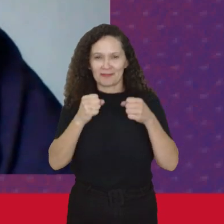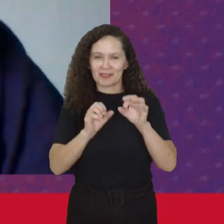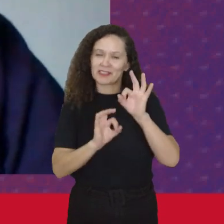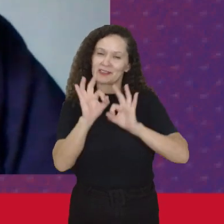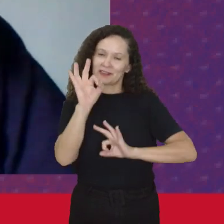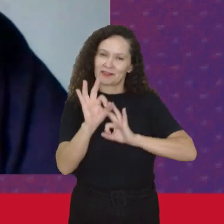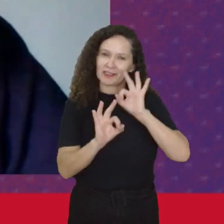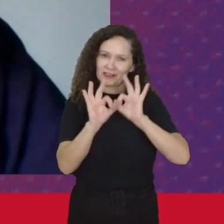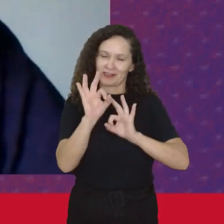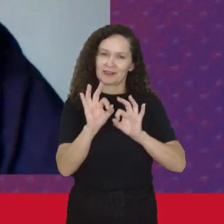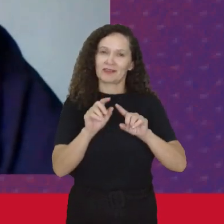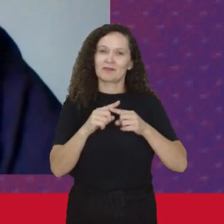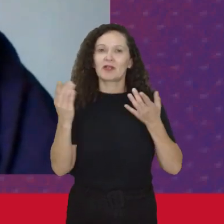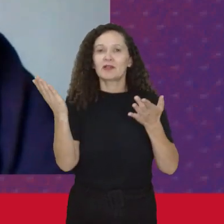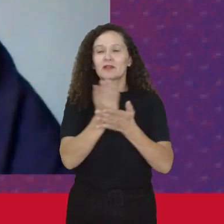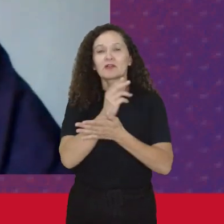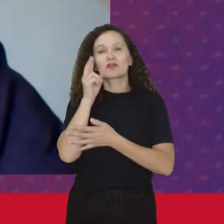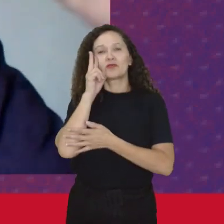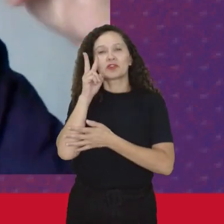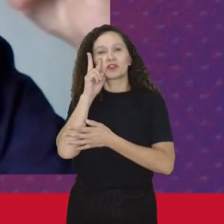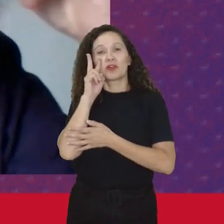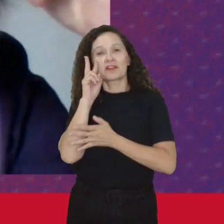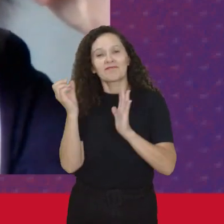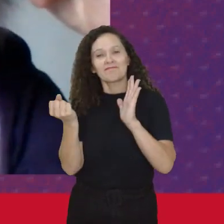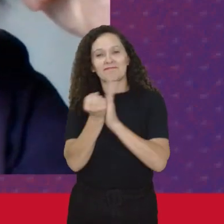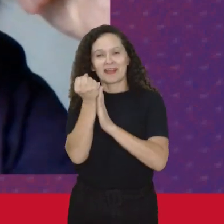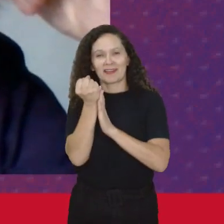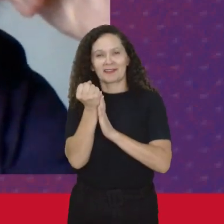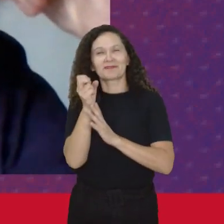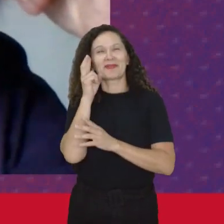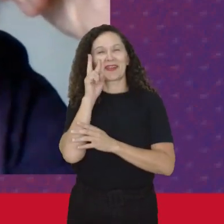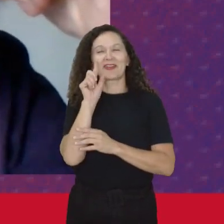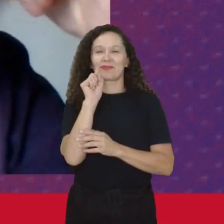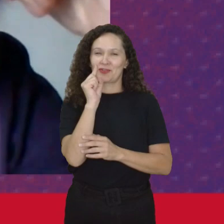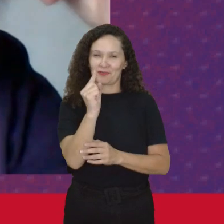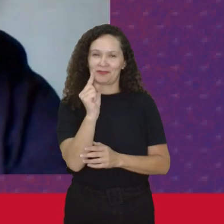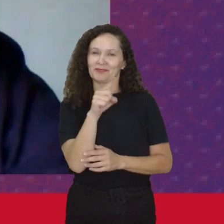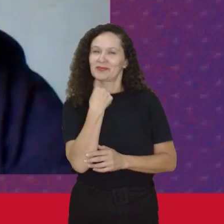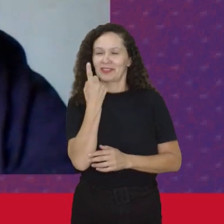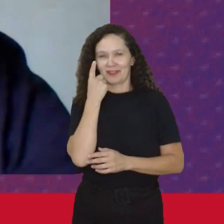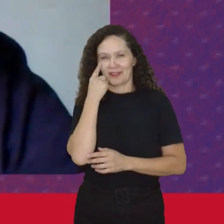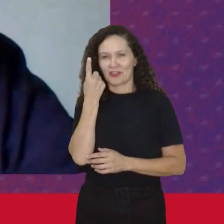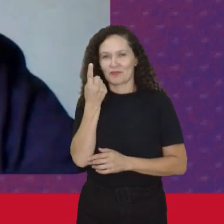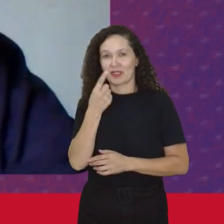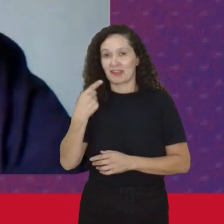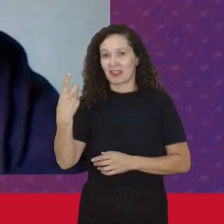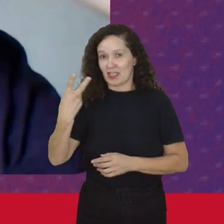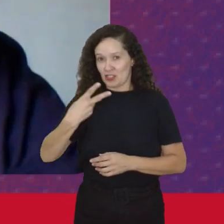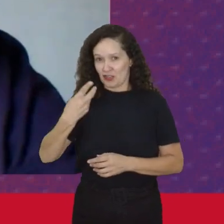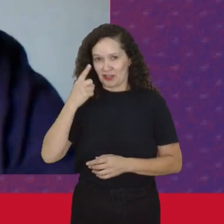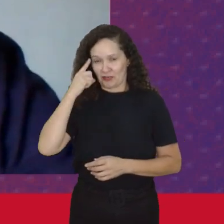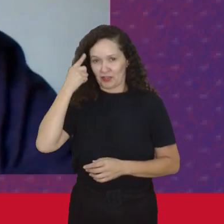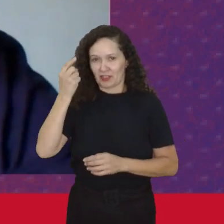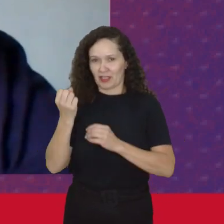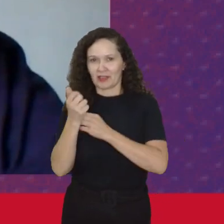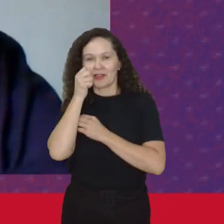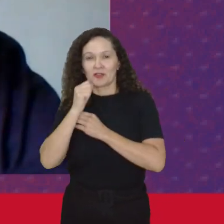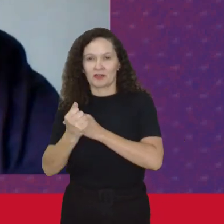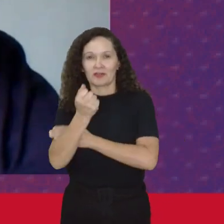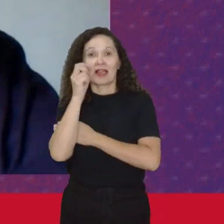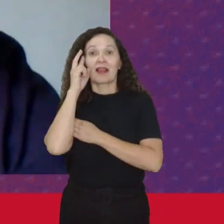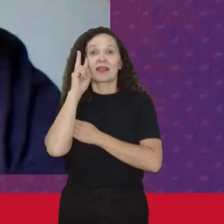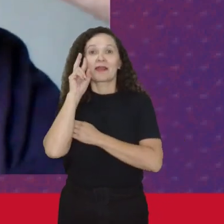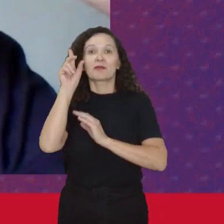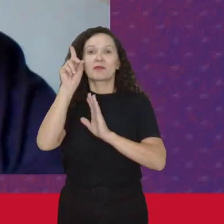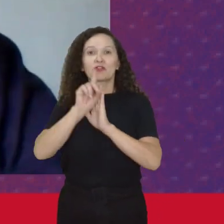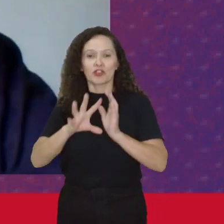Desvelado Mas algumas histórias Que vão ficando E eu sempre me lembro Assim Quando a gente pensa Na segunda onda A gente logo lembra Da luta pelo direito